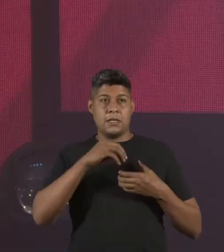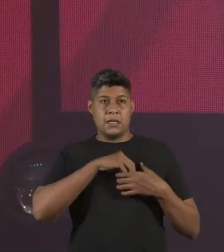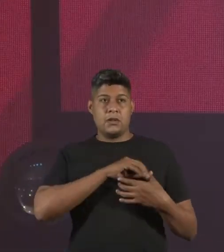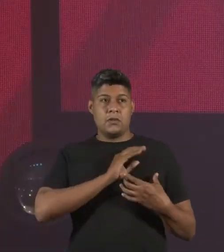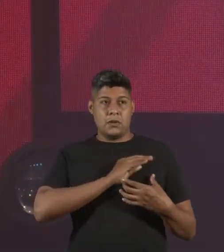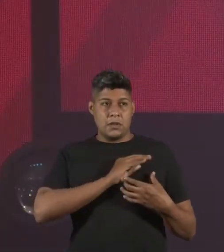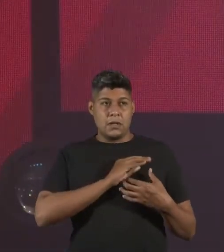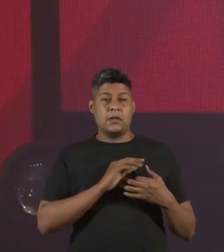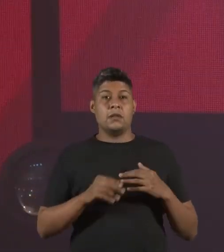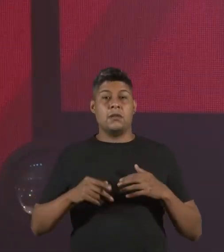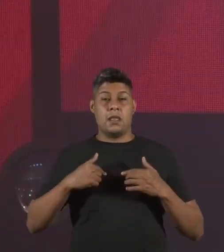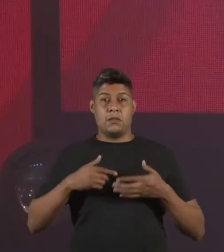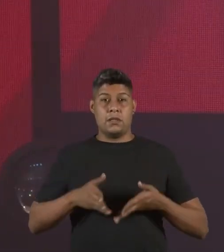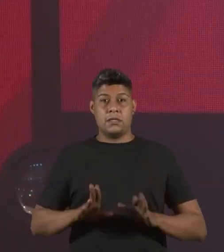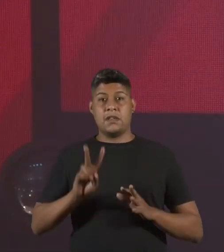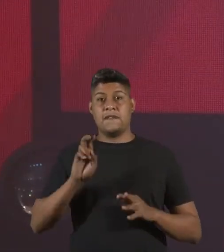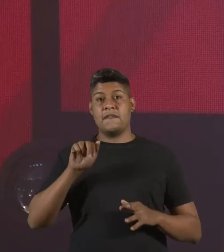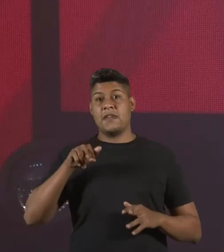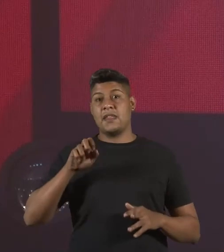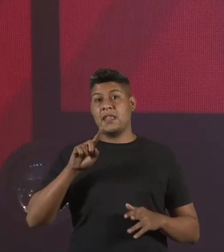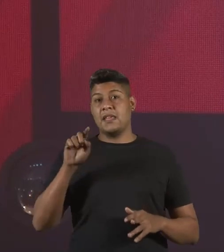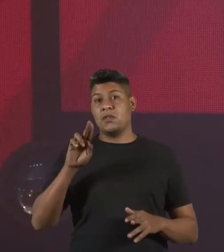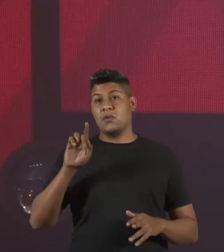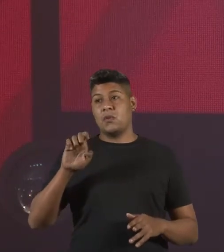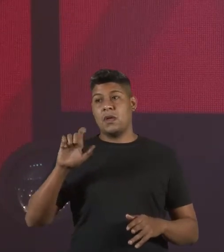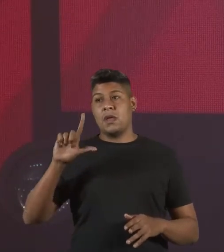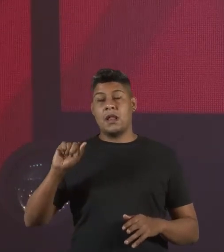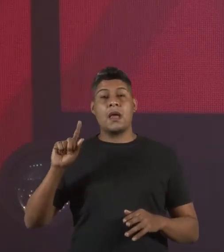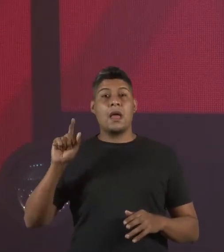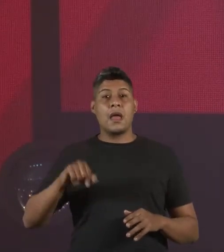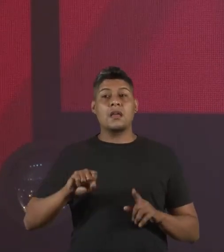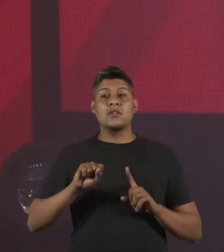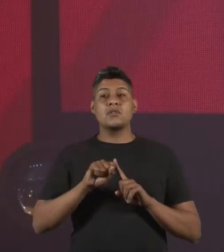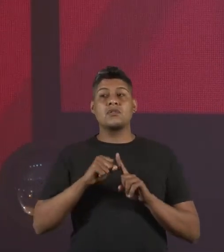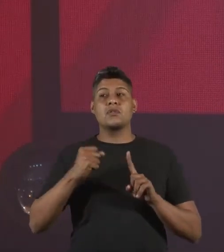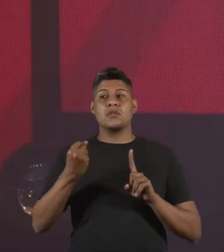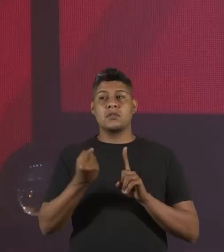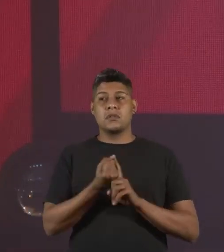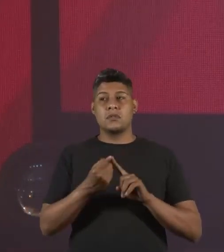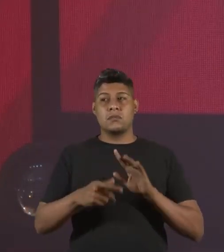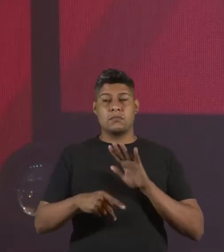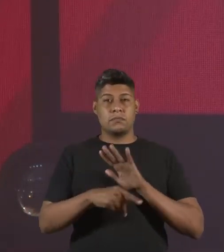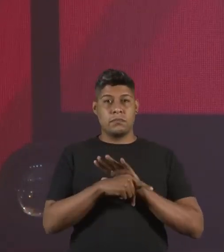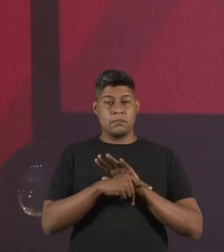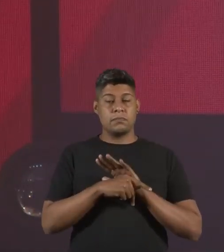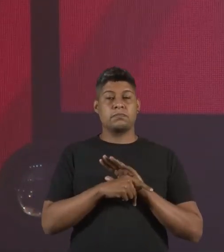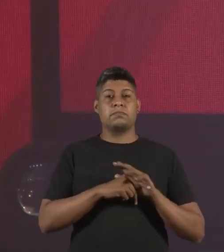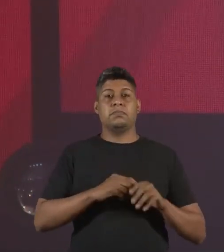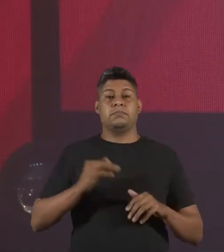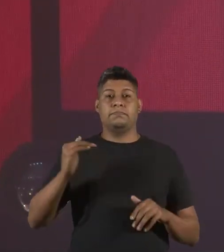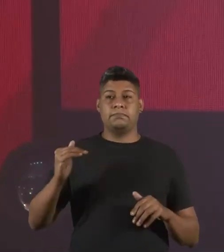mas sou venezuelana. E Venezuela é uma sociedade matriarcal. Então, desde